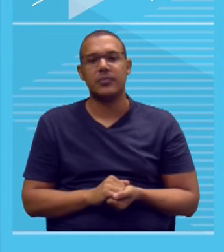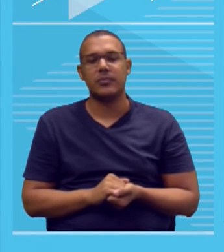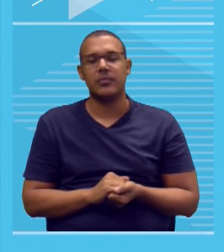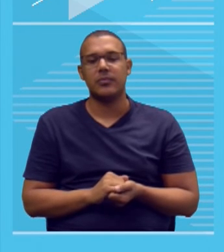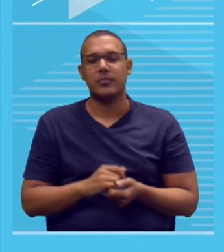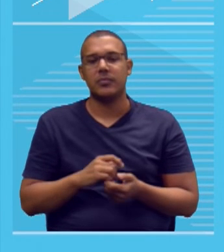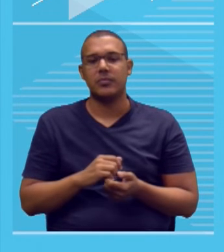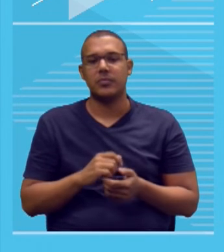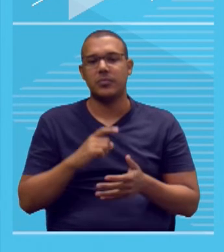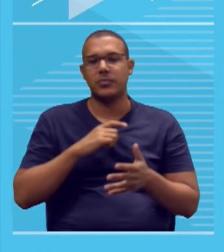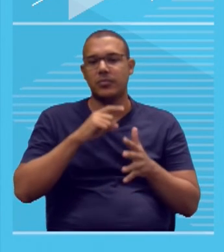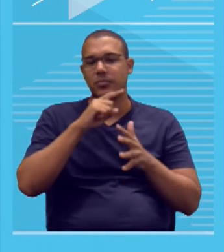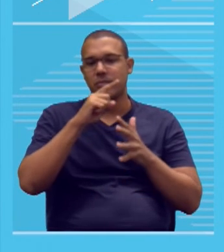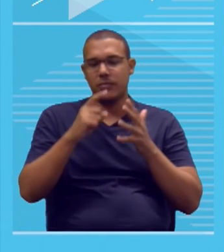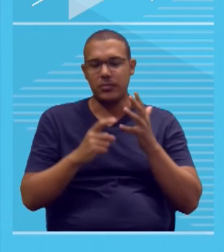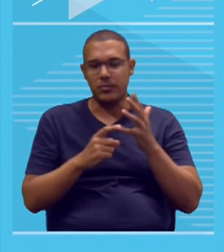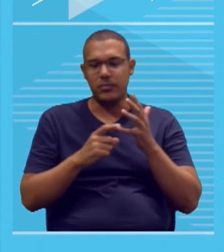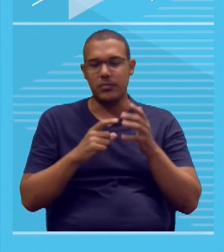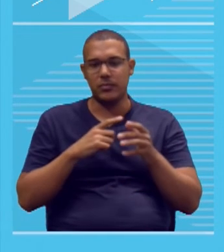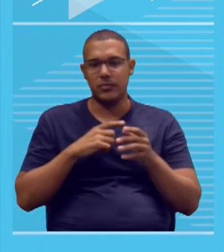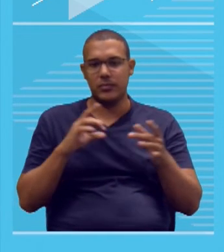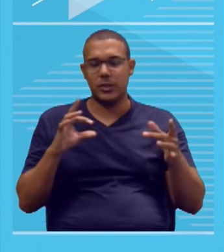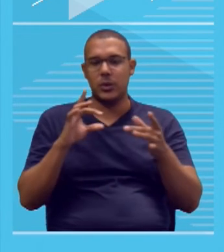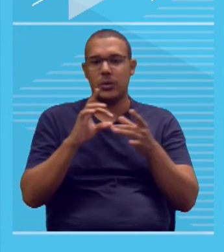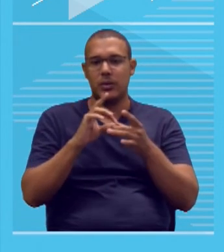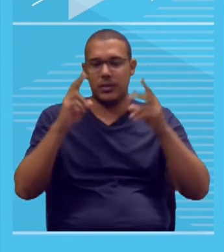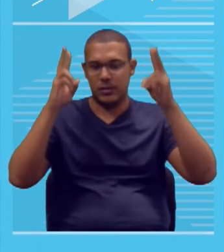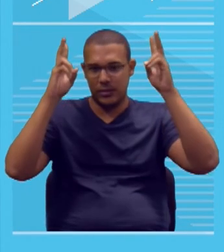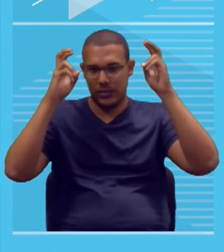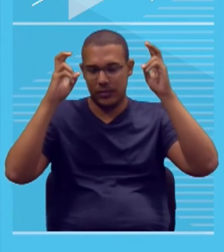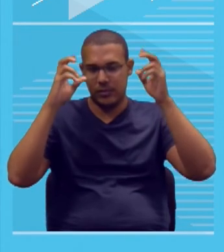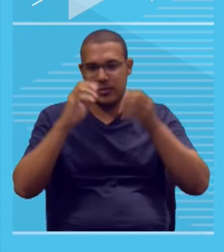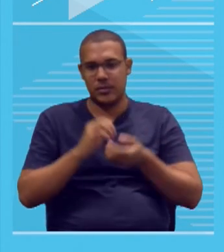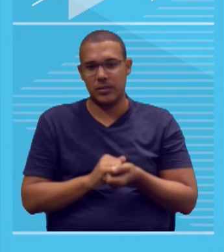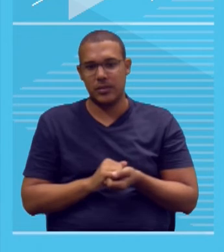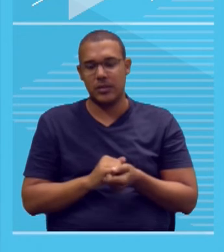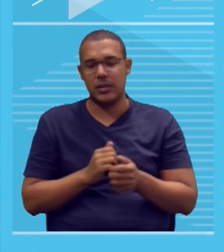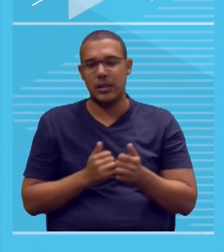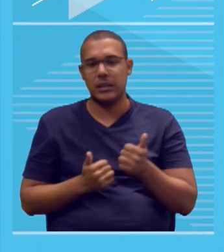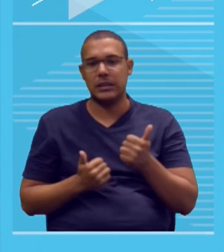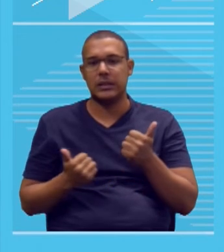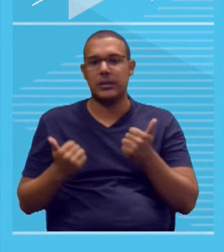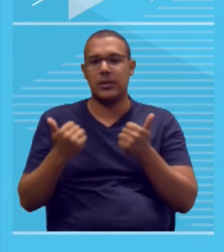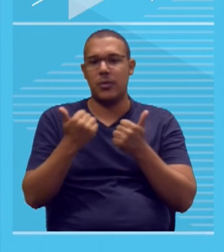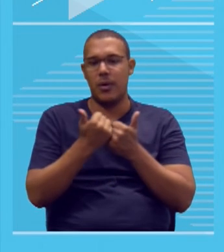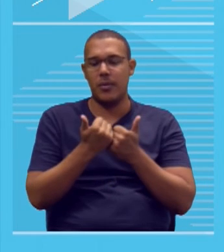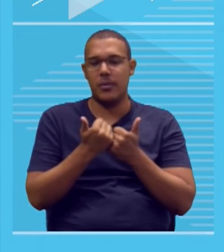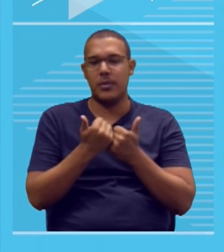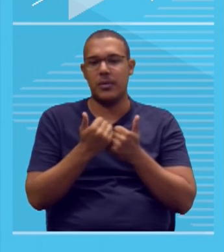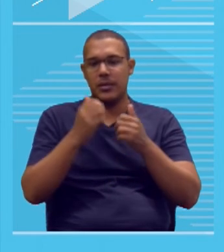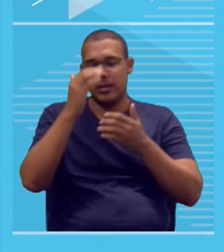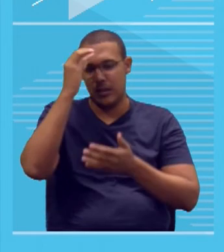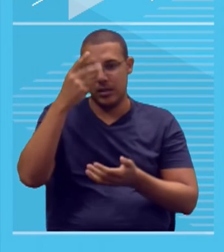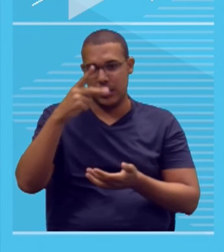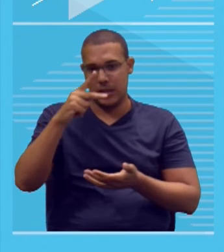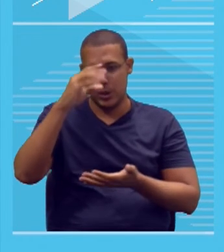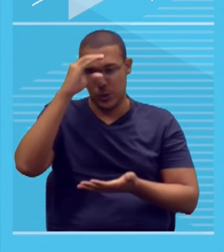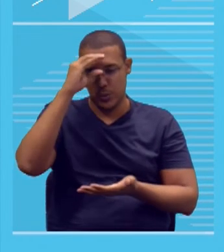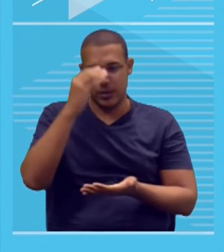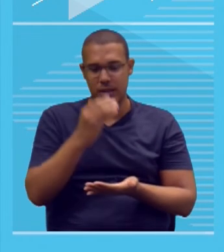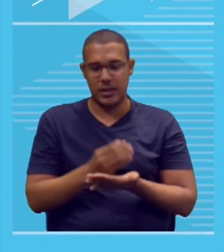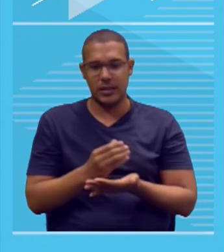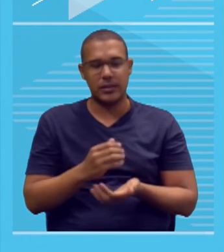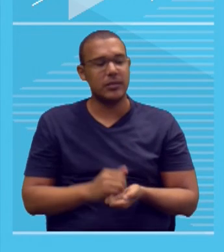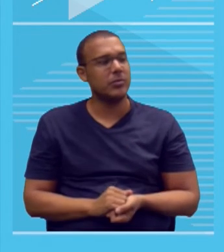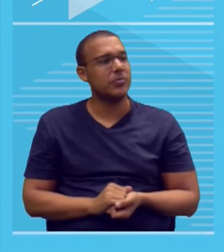elementos presentes, conectada ao tema e que seja um reforço, endosso da sua tese. Então,